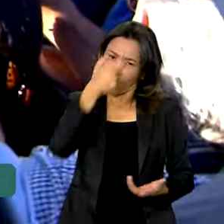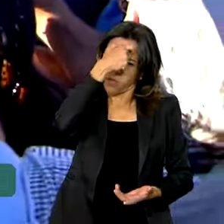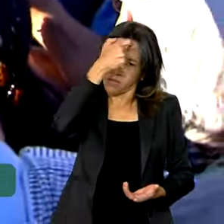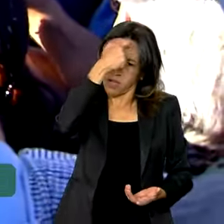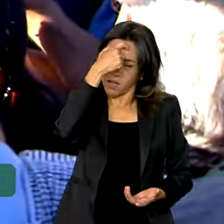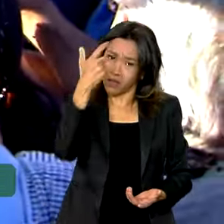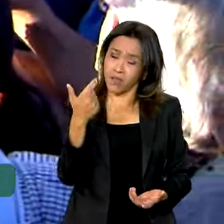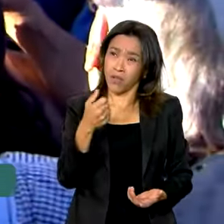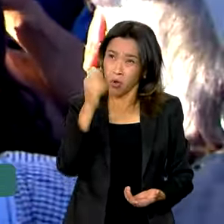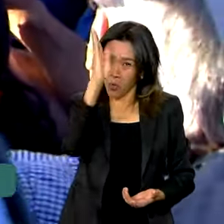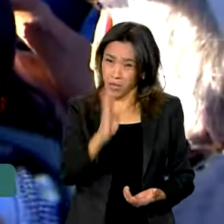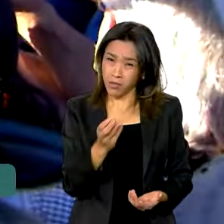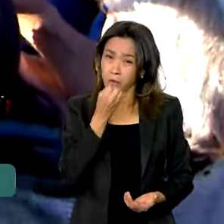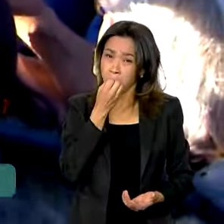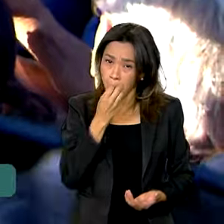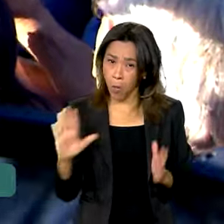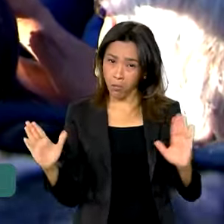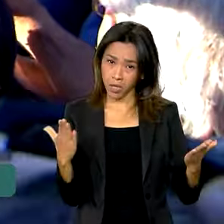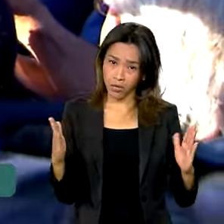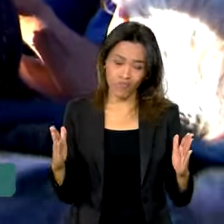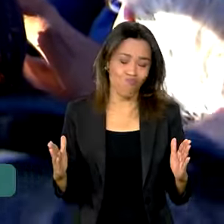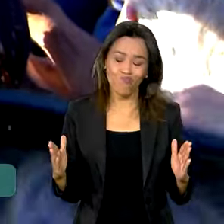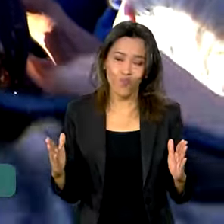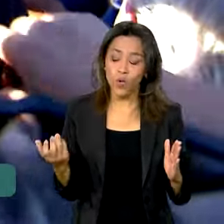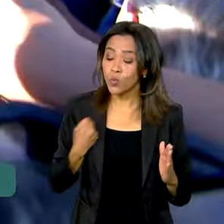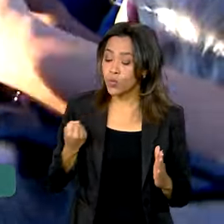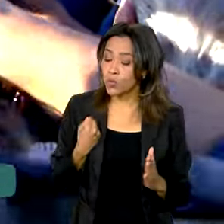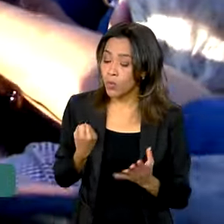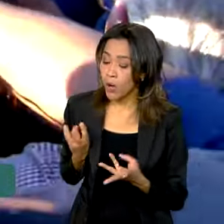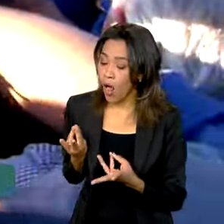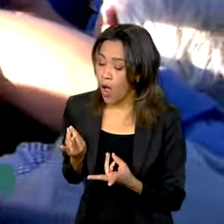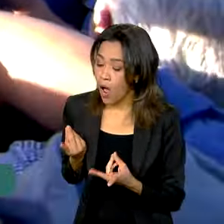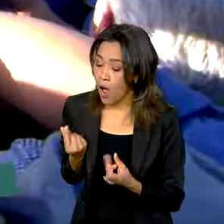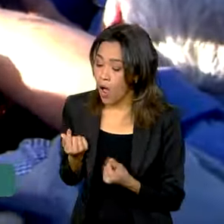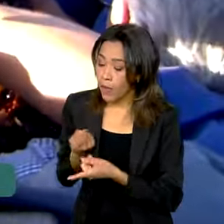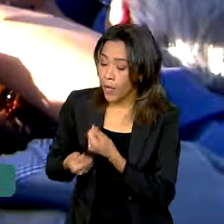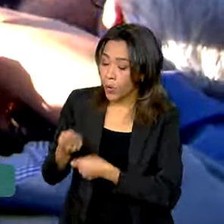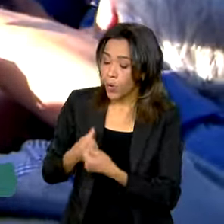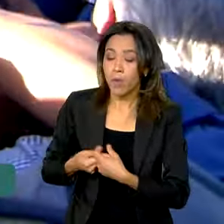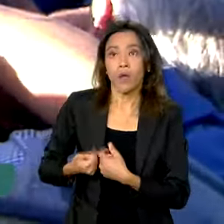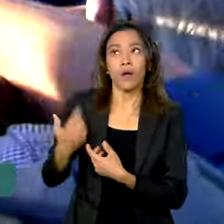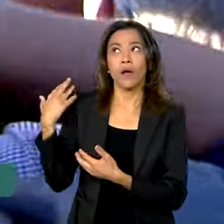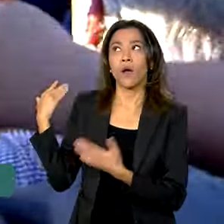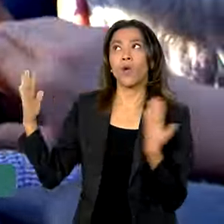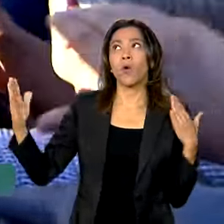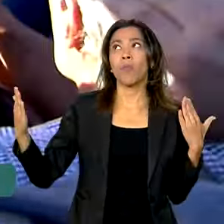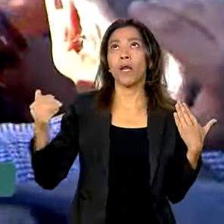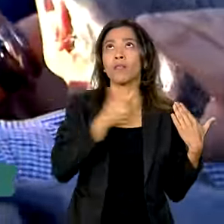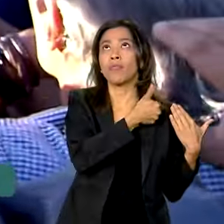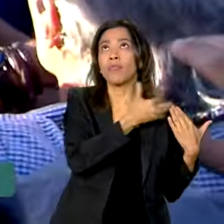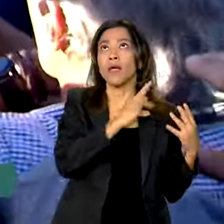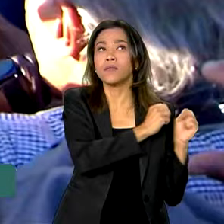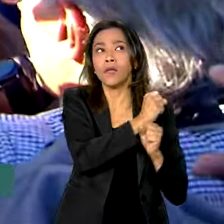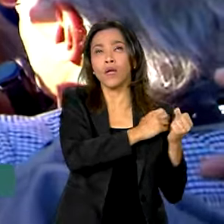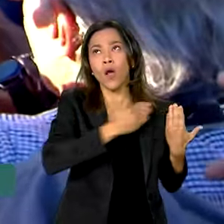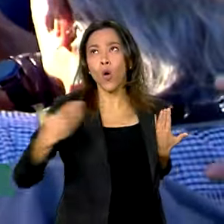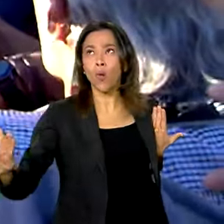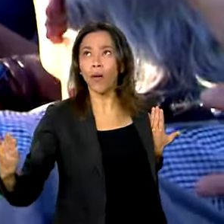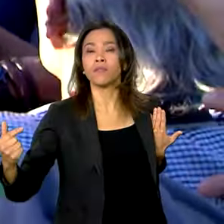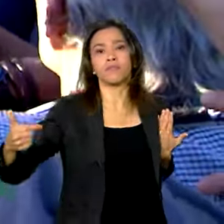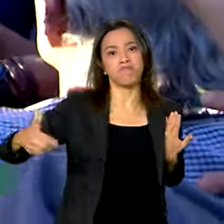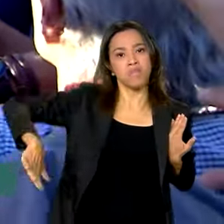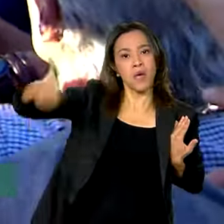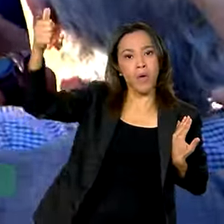momento. Se você pegar os números da economia, nunca o Brasil esteve tão bem nos últimos 10 anos. As coisas estão melhorando,